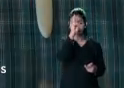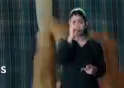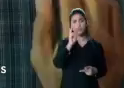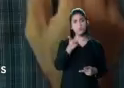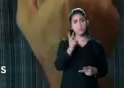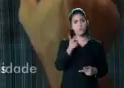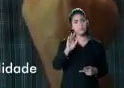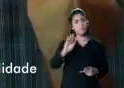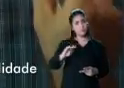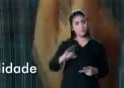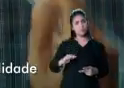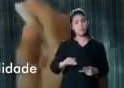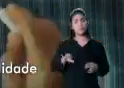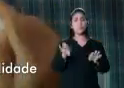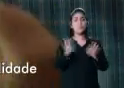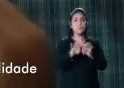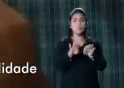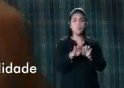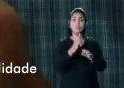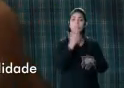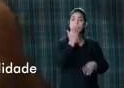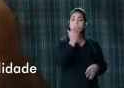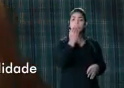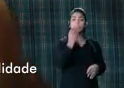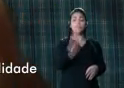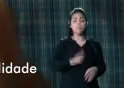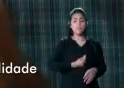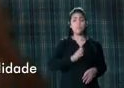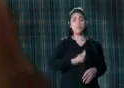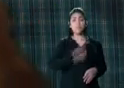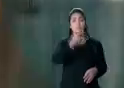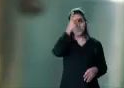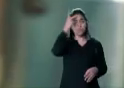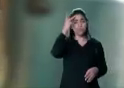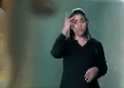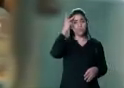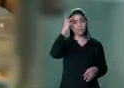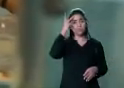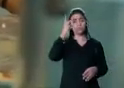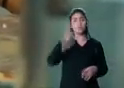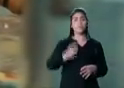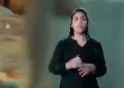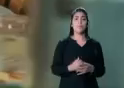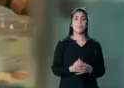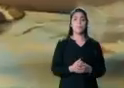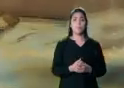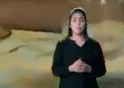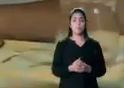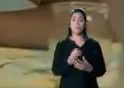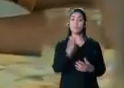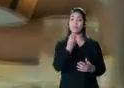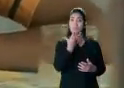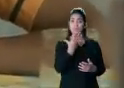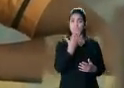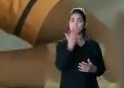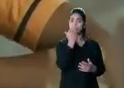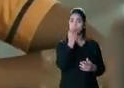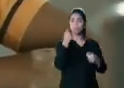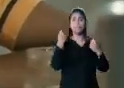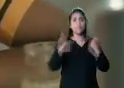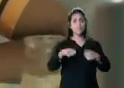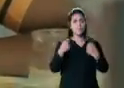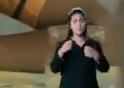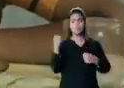R$,00, para proporcionar uma alimentação de qualidade para as pessoas. A boa alimentação é